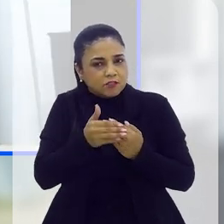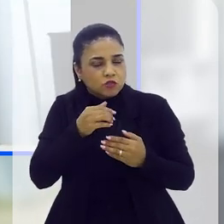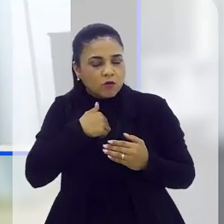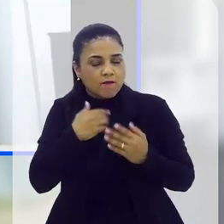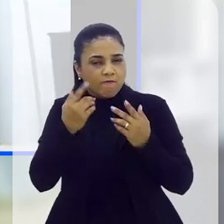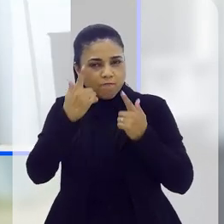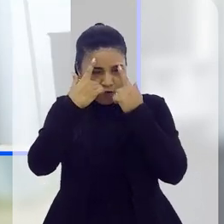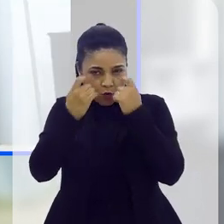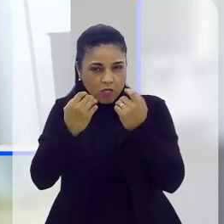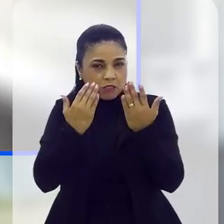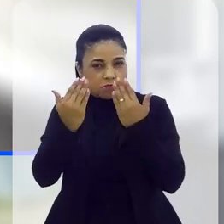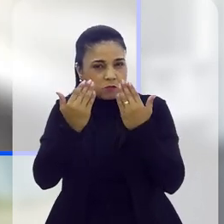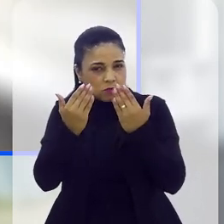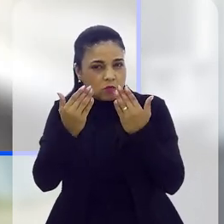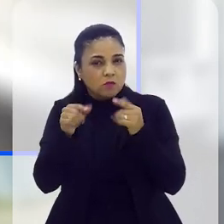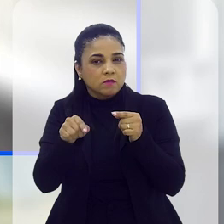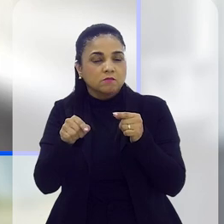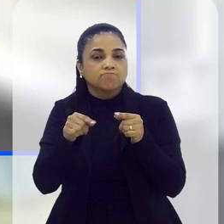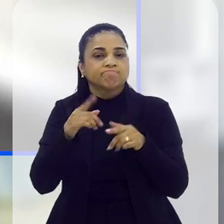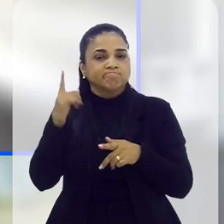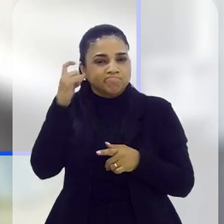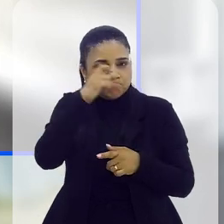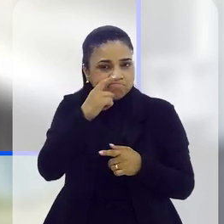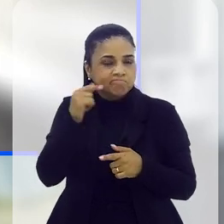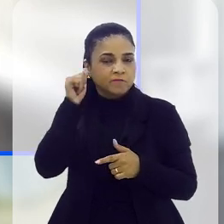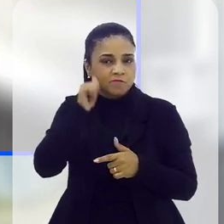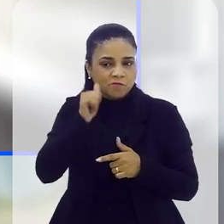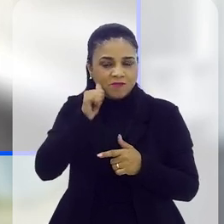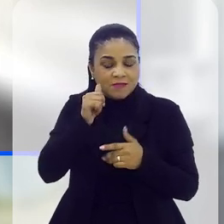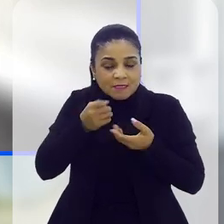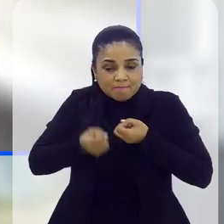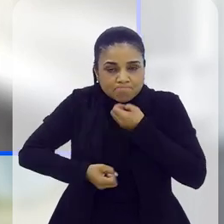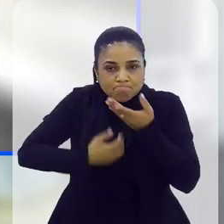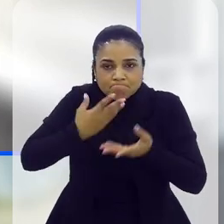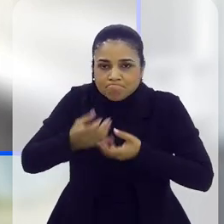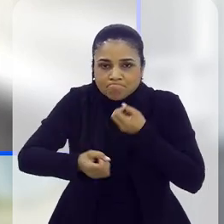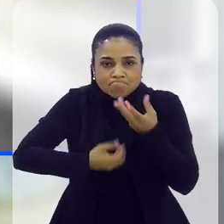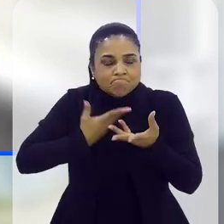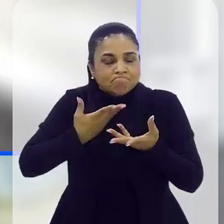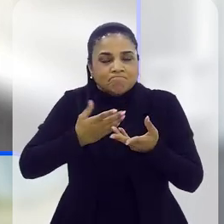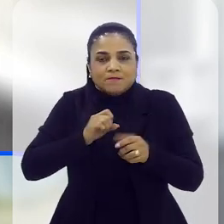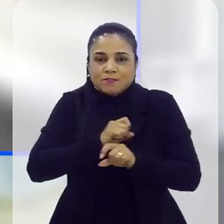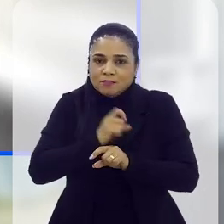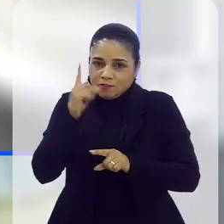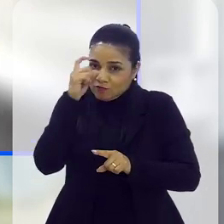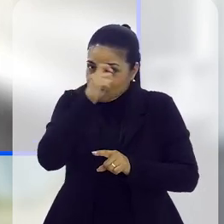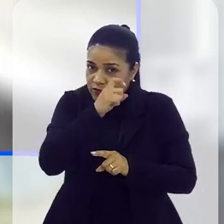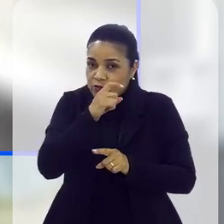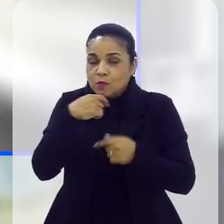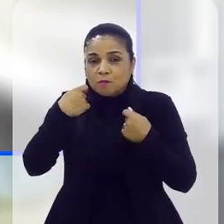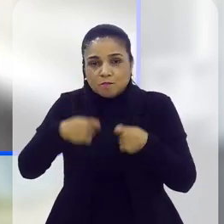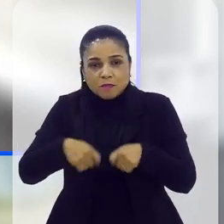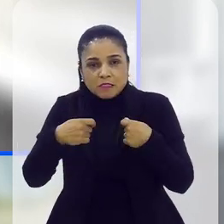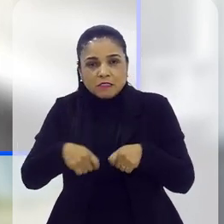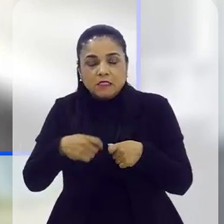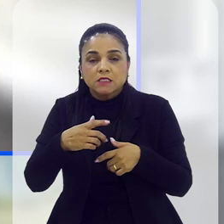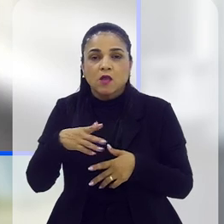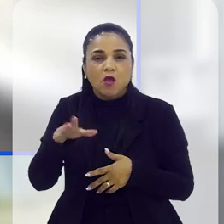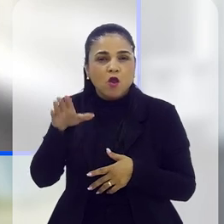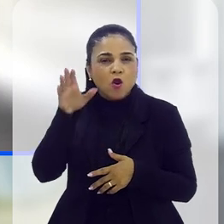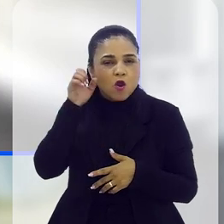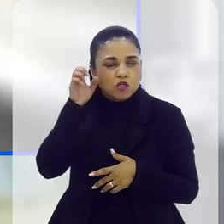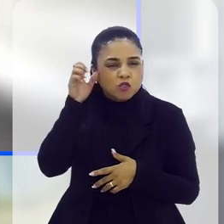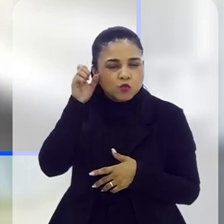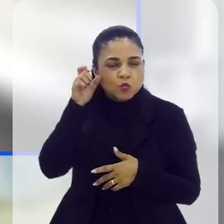dentro da violência psicológica, né, então é difícil para a mulher falar muitas vezes desses casos, falar abertamente, por isso que tem que se vestir cada vez mais em